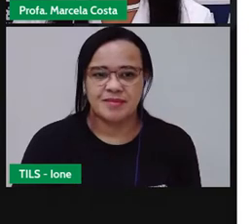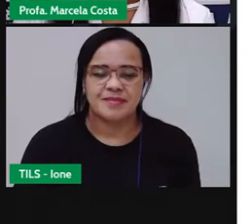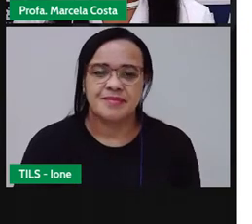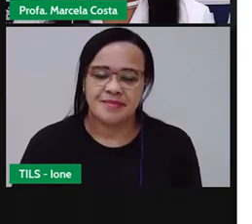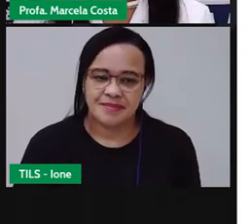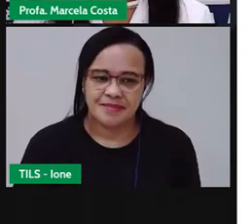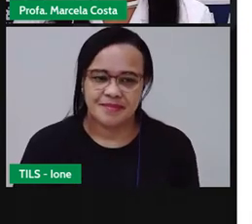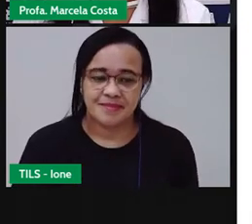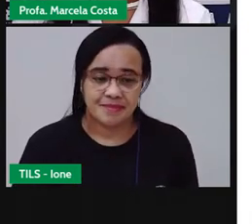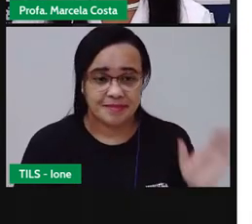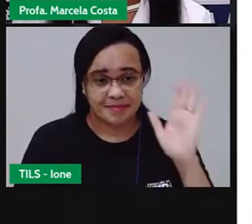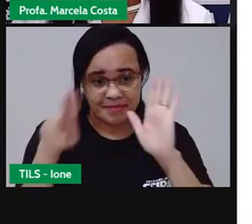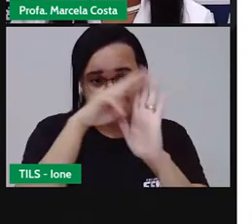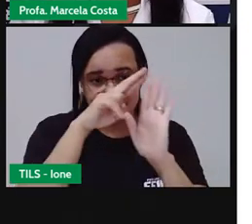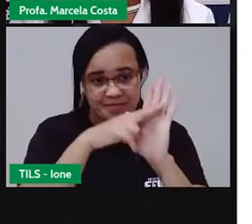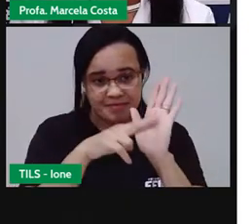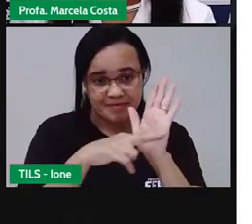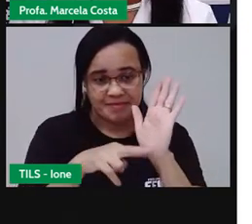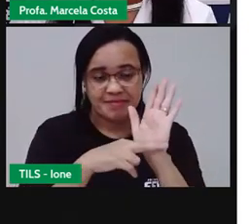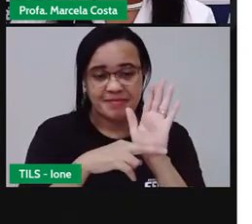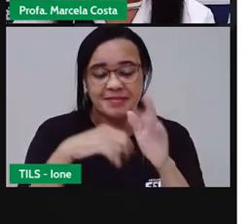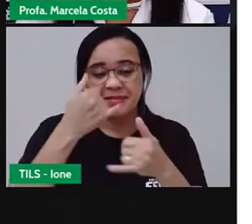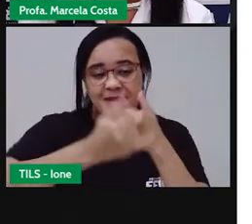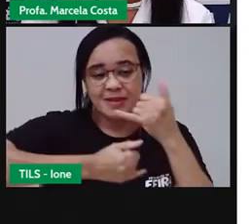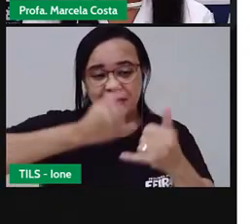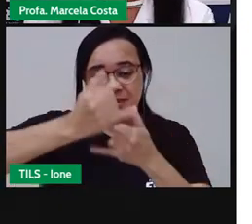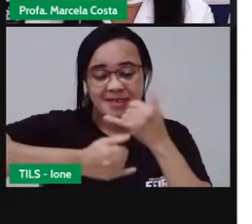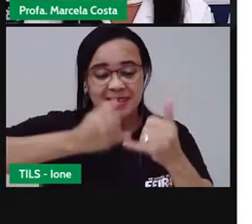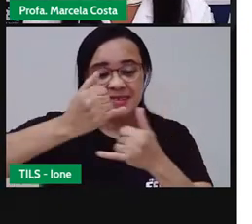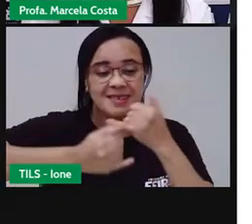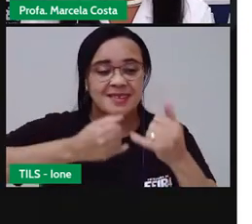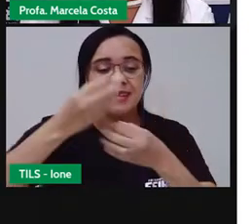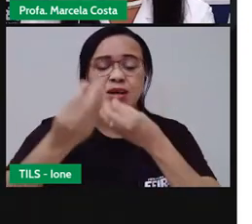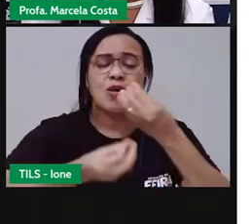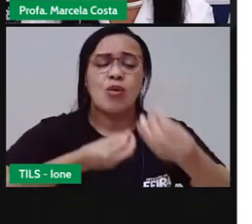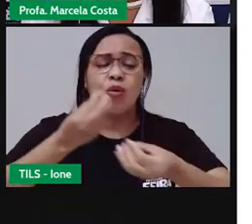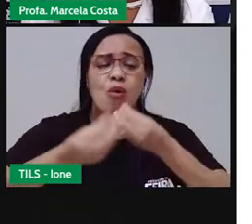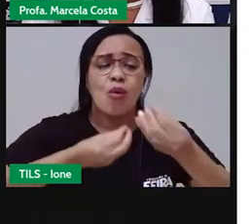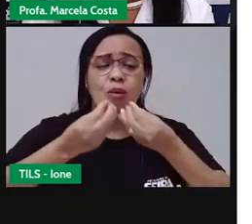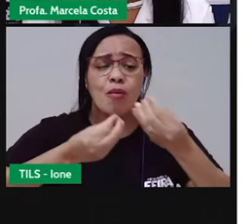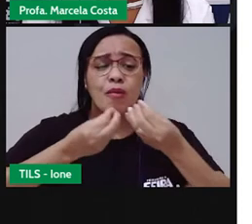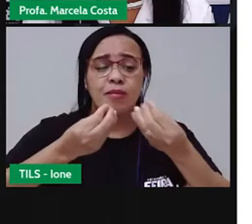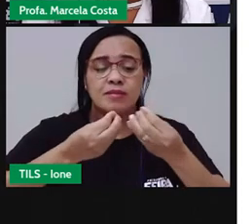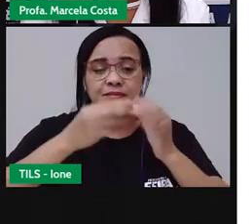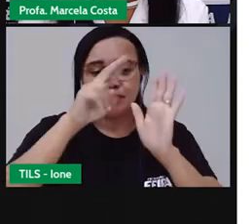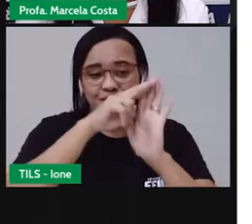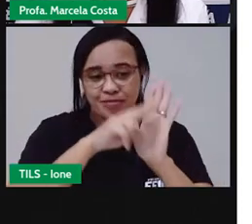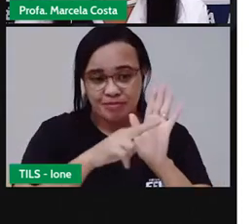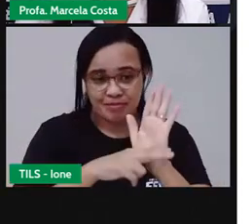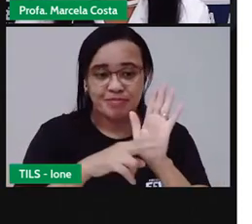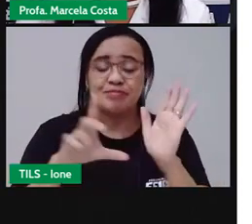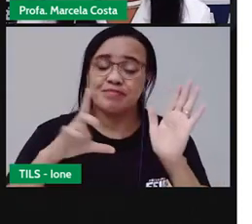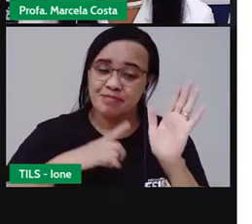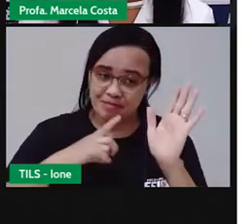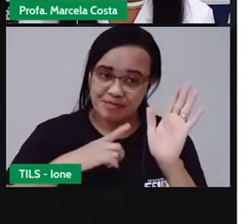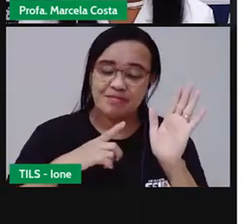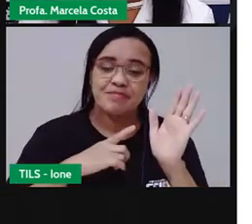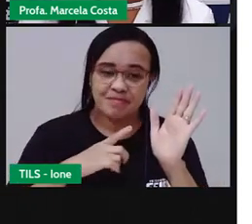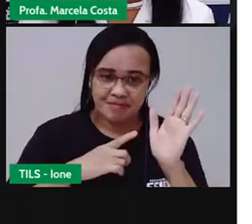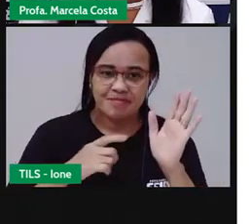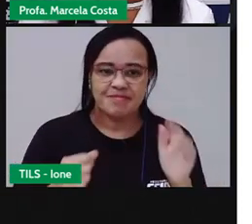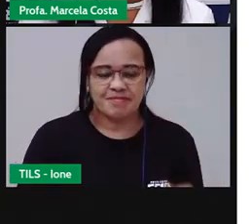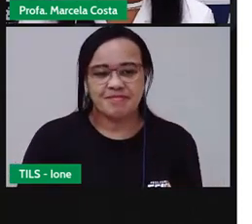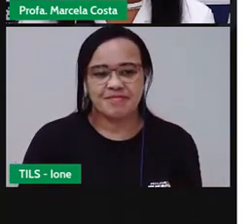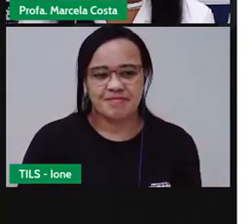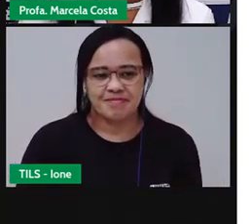Eu vou mostrar agora as regras dessa brincadeira. Que é chamada pedra, papel,